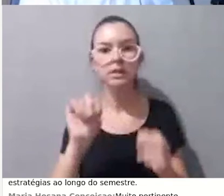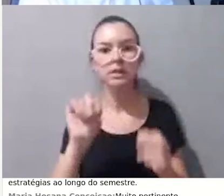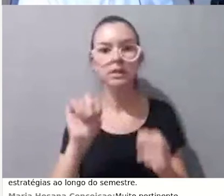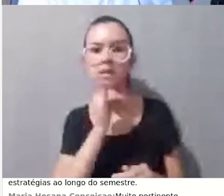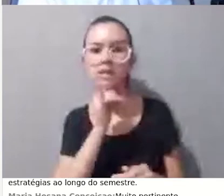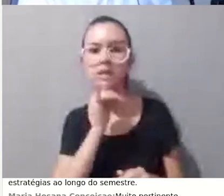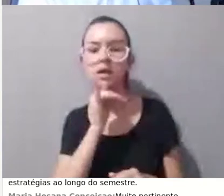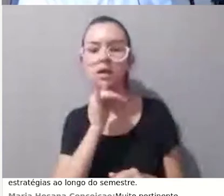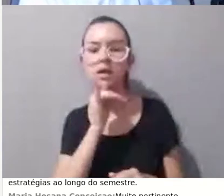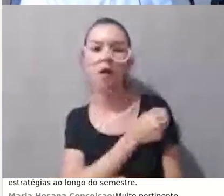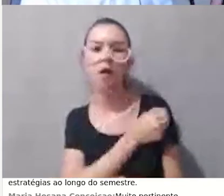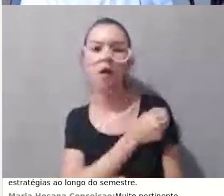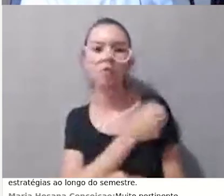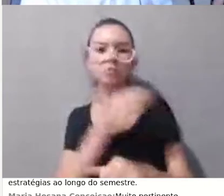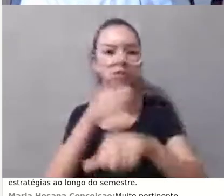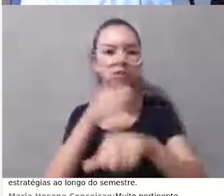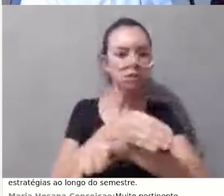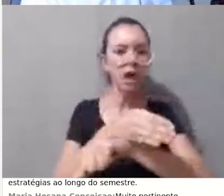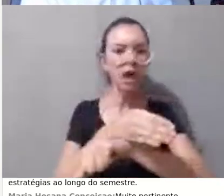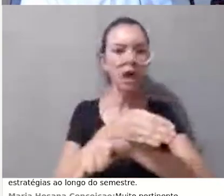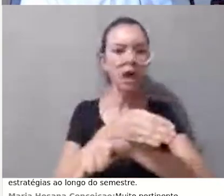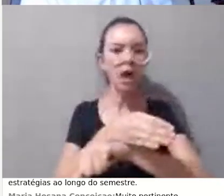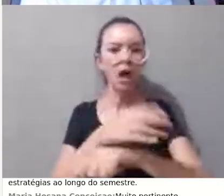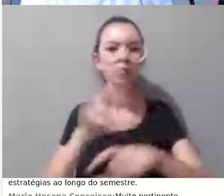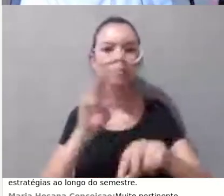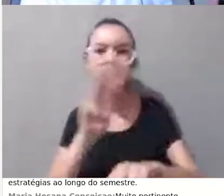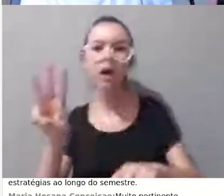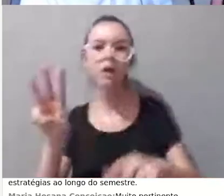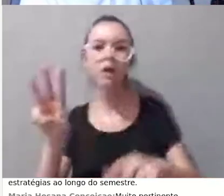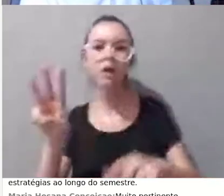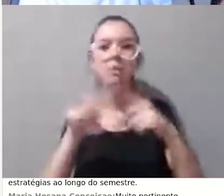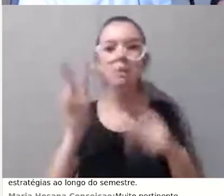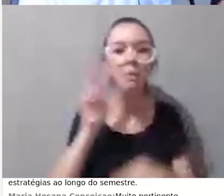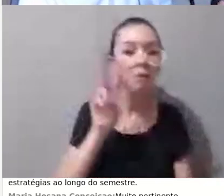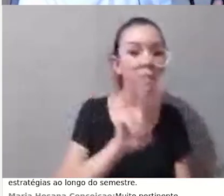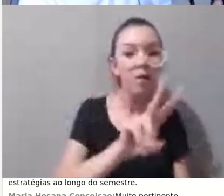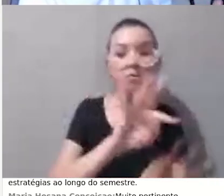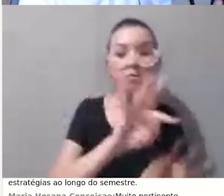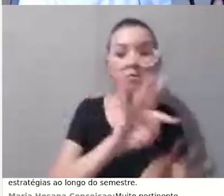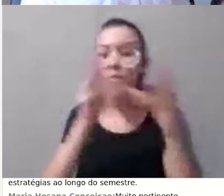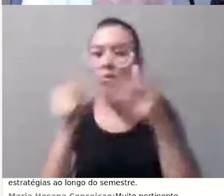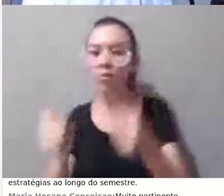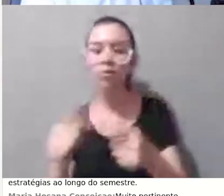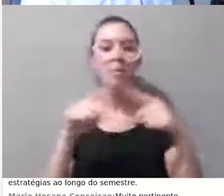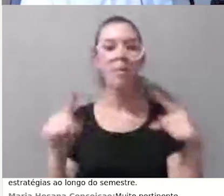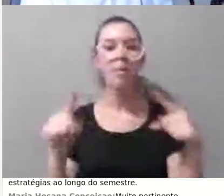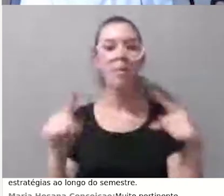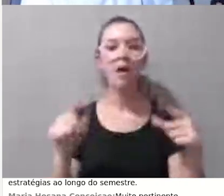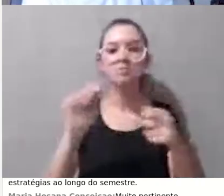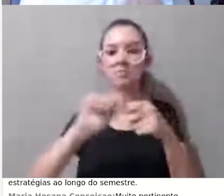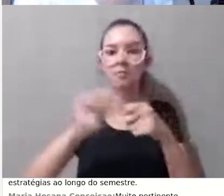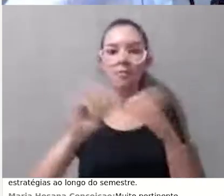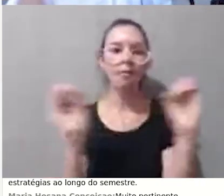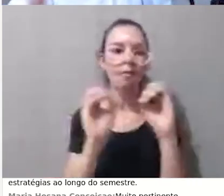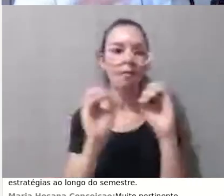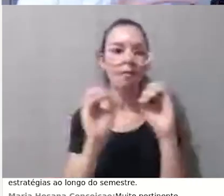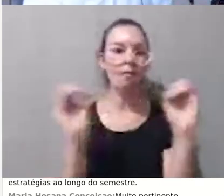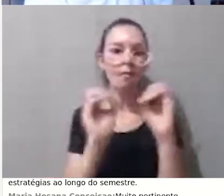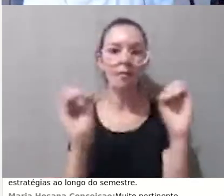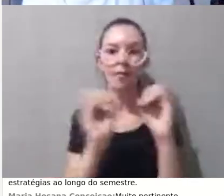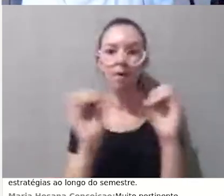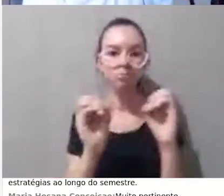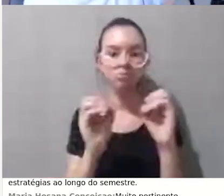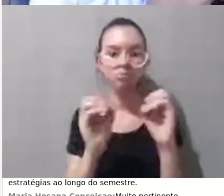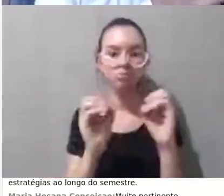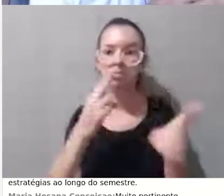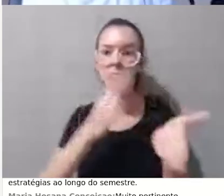nada? É, o aluno pode acessar, ver, ver, ver as coisas e de fato não contribuir ou não enviar nada,